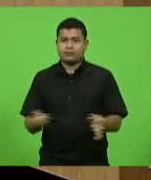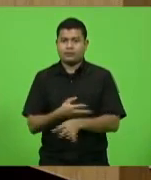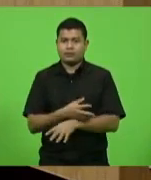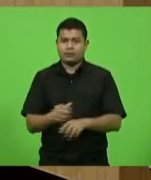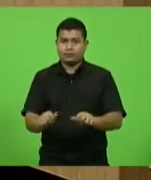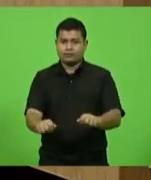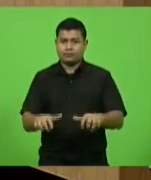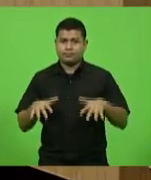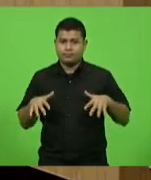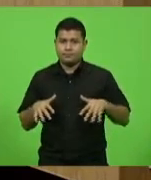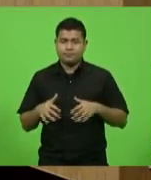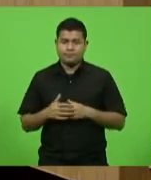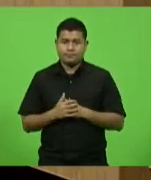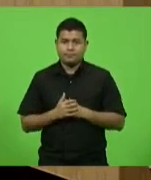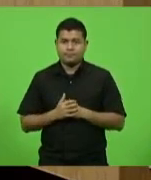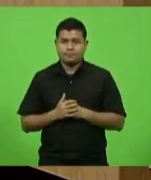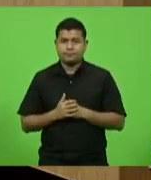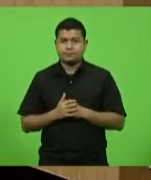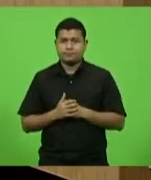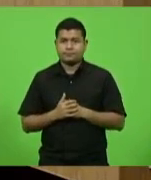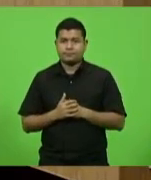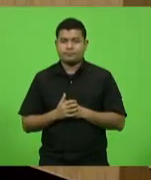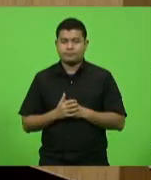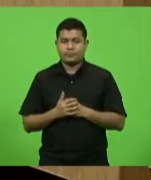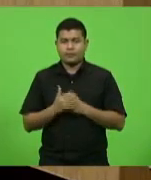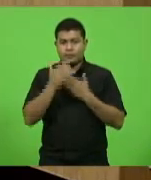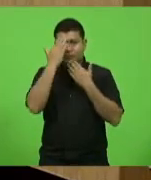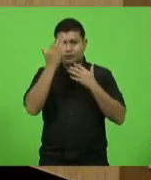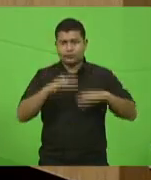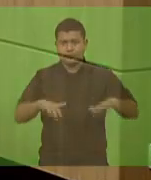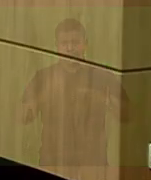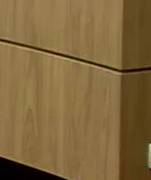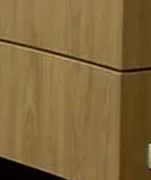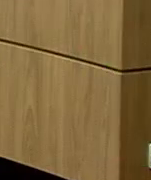a presente sessão. Muito obrigado, senhoras deputadas e senhores deputados.